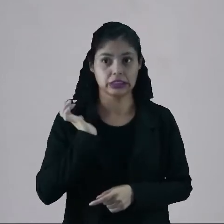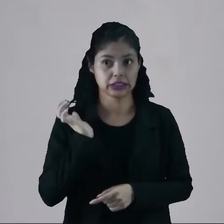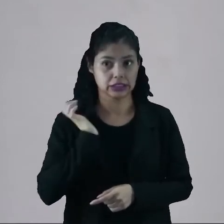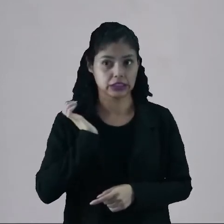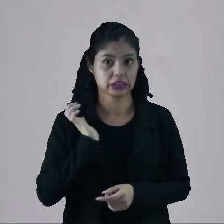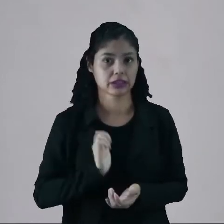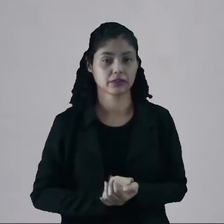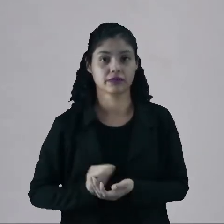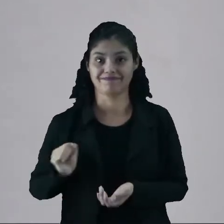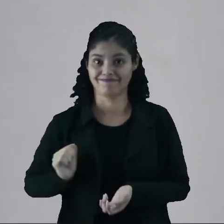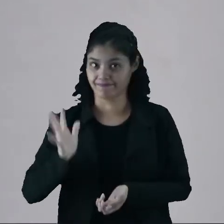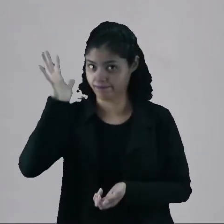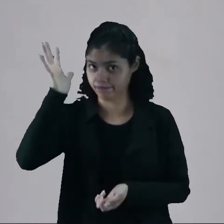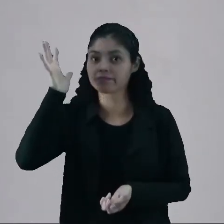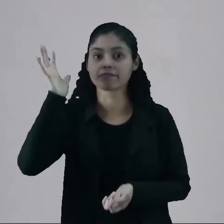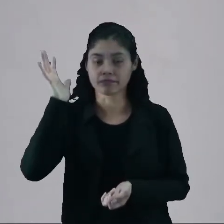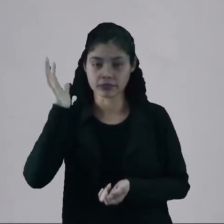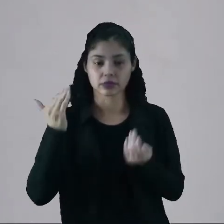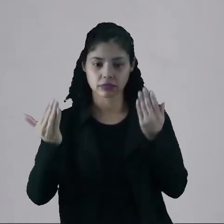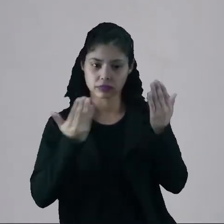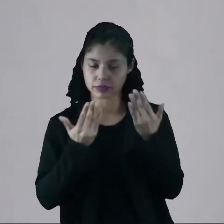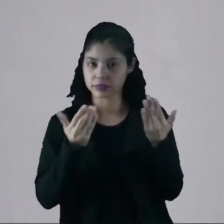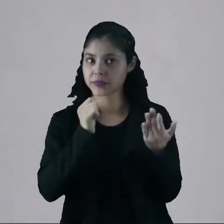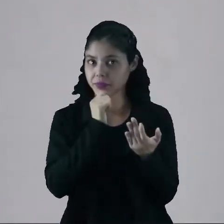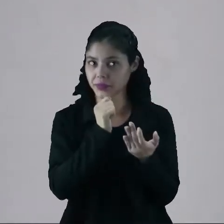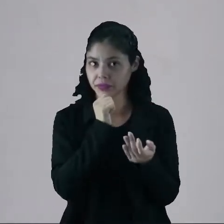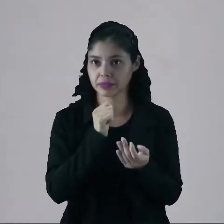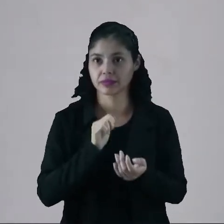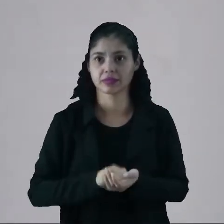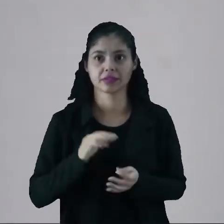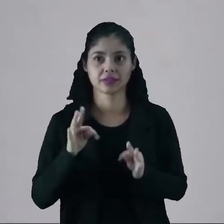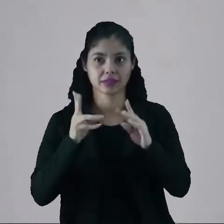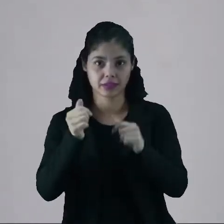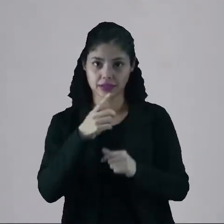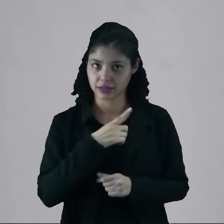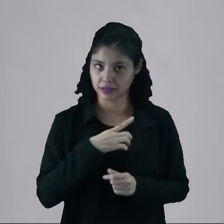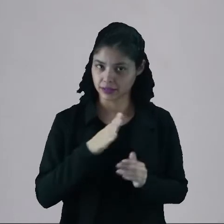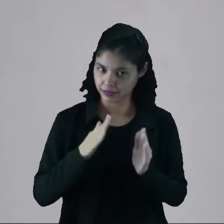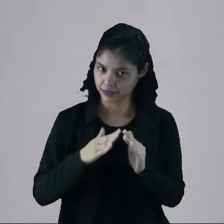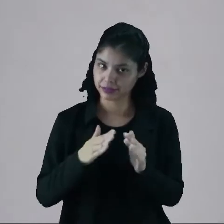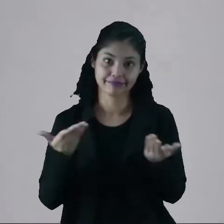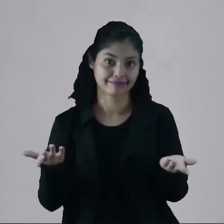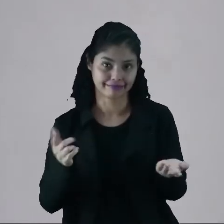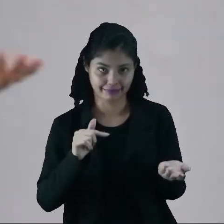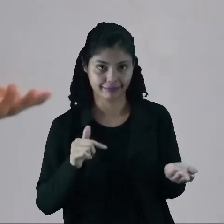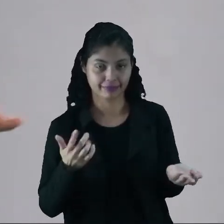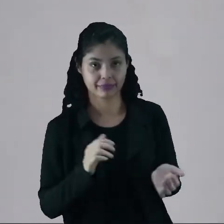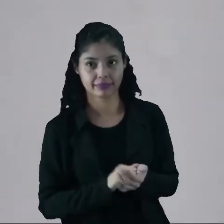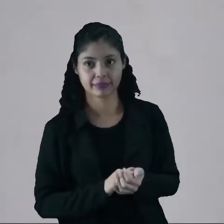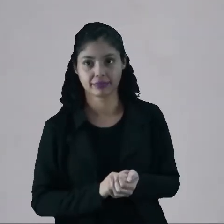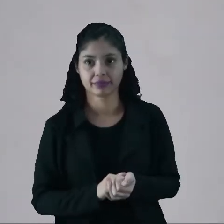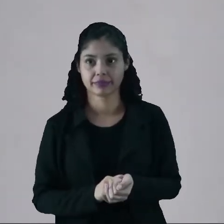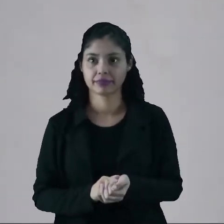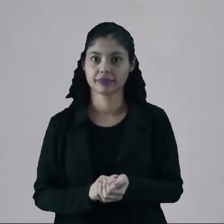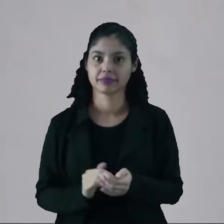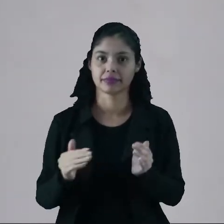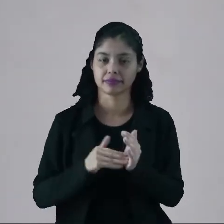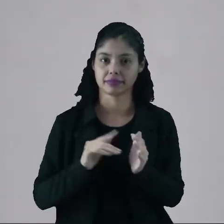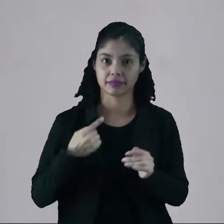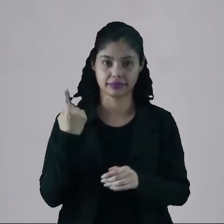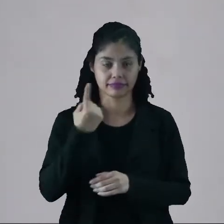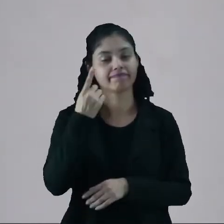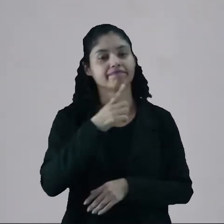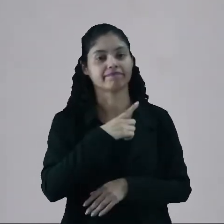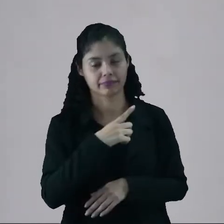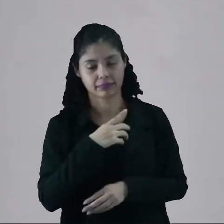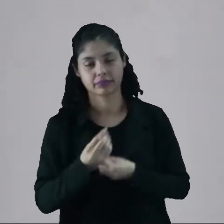E só para poder comparar isso, se isso fosse barato, todo mundo tinha uma em casa, né? Desde a baixa renda até a renda